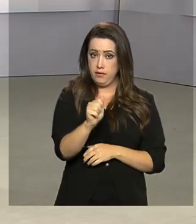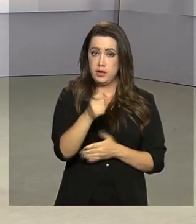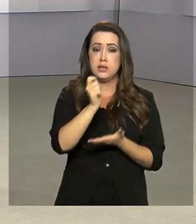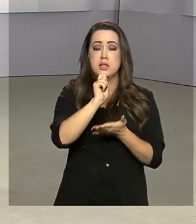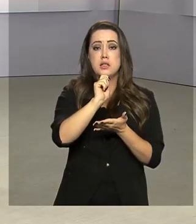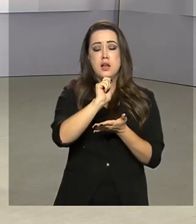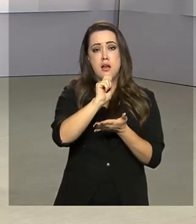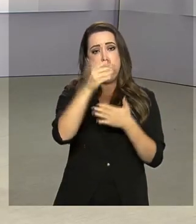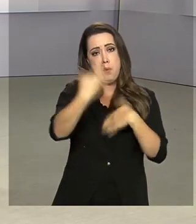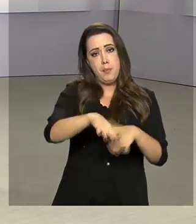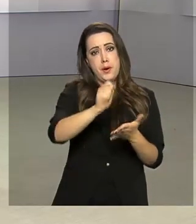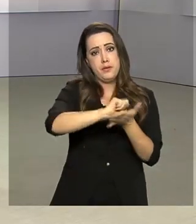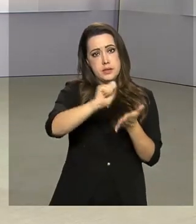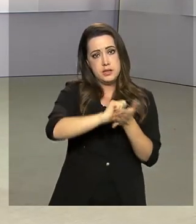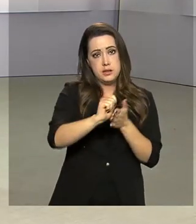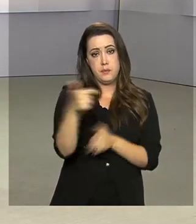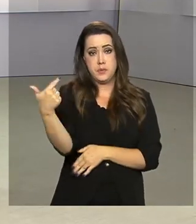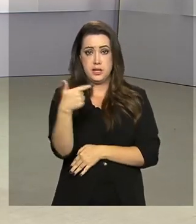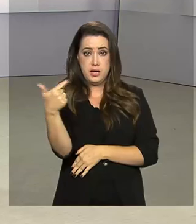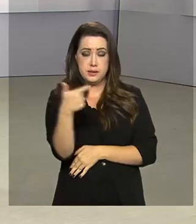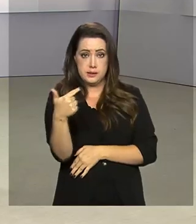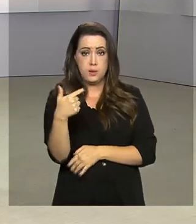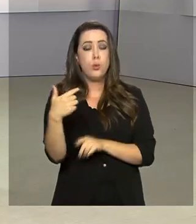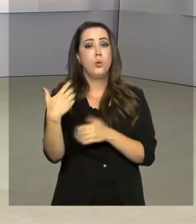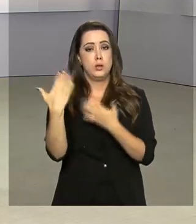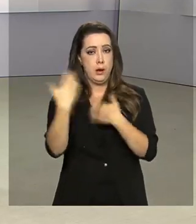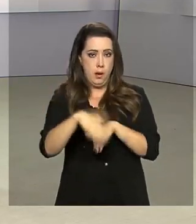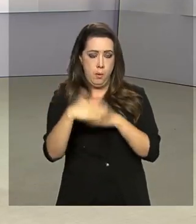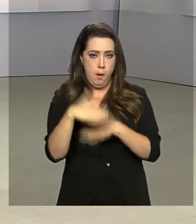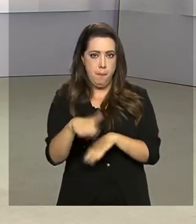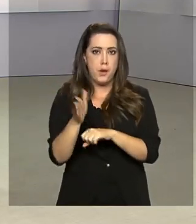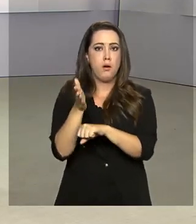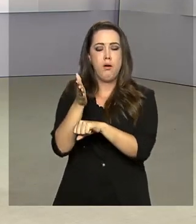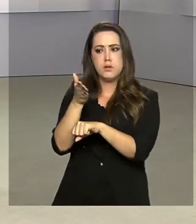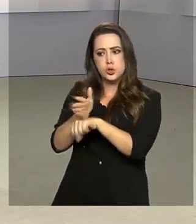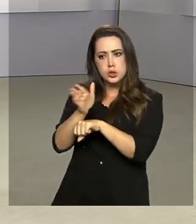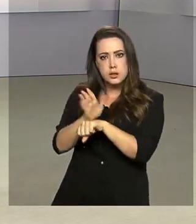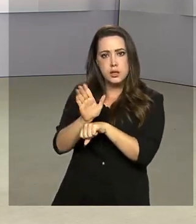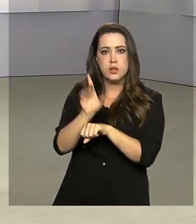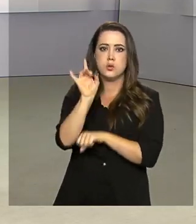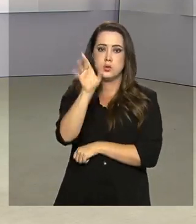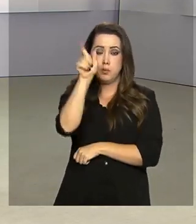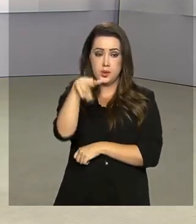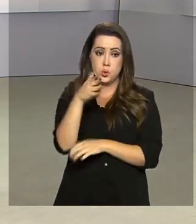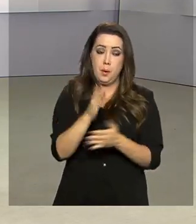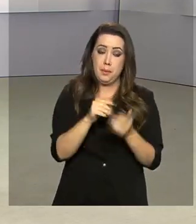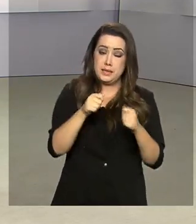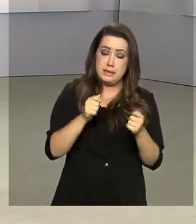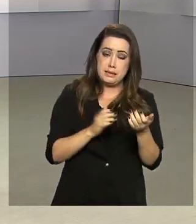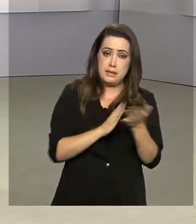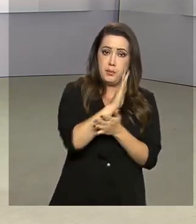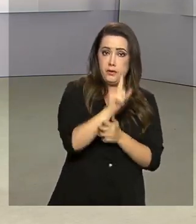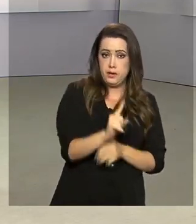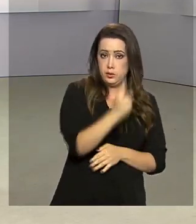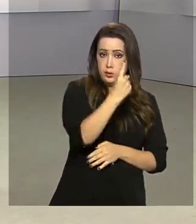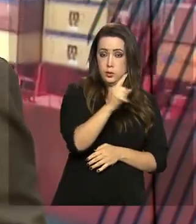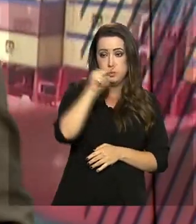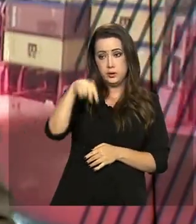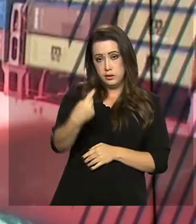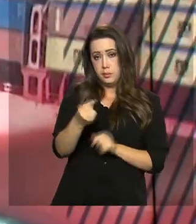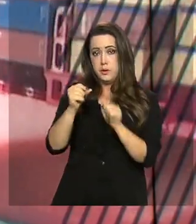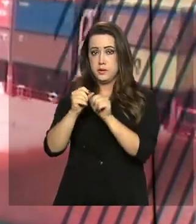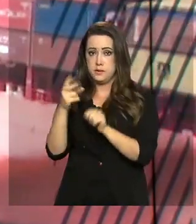teórica e a segunda é uma avaliação prática e só poderá ser feita pelos participantes aprovados nas provas teóricas.